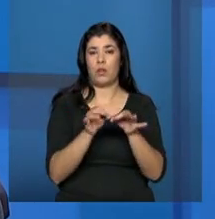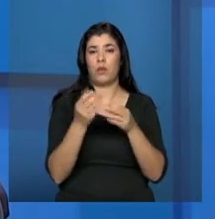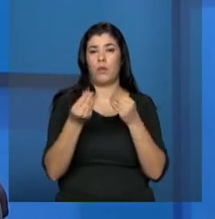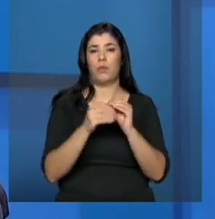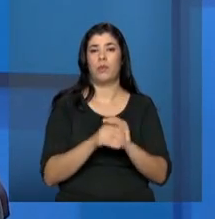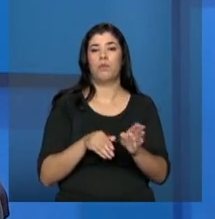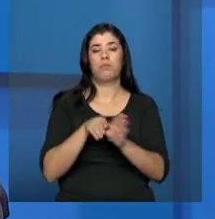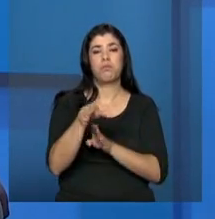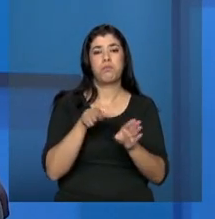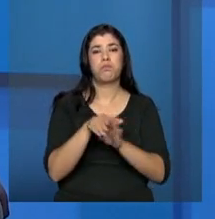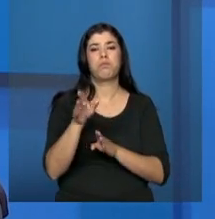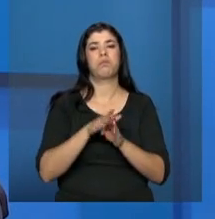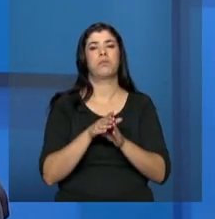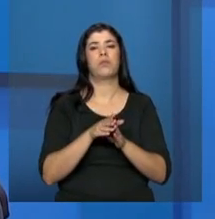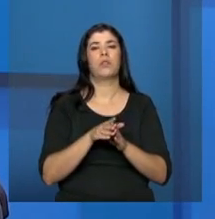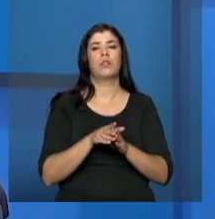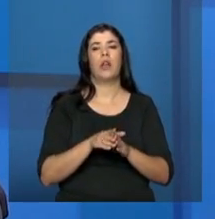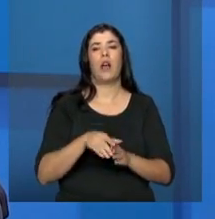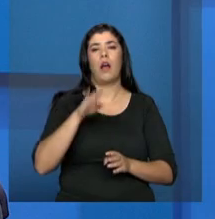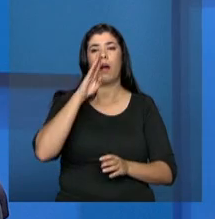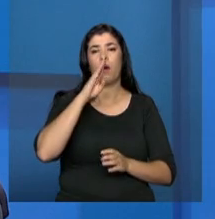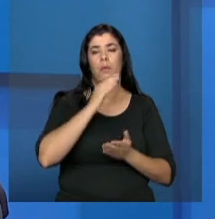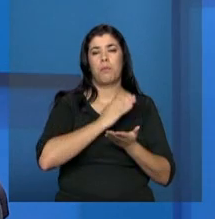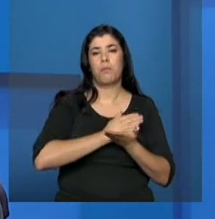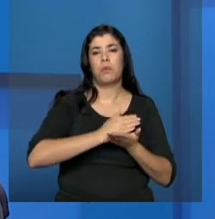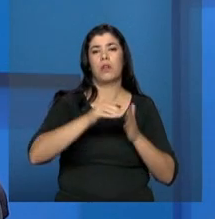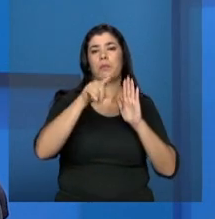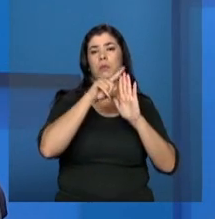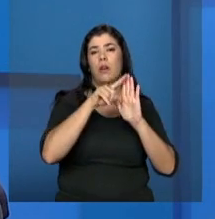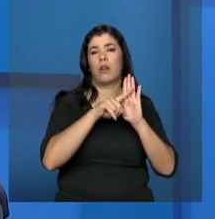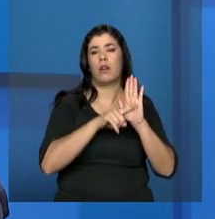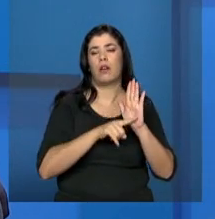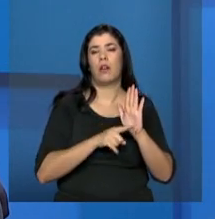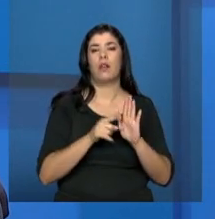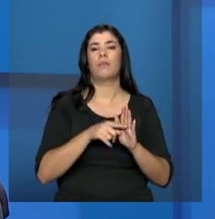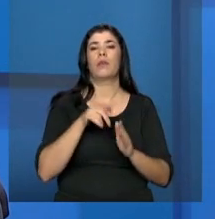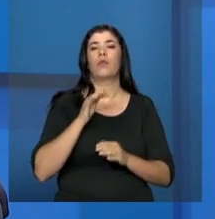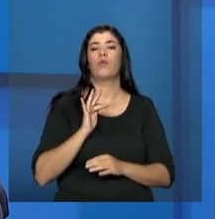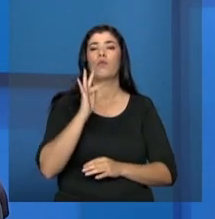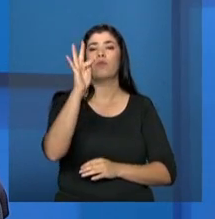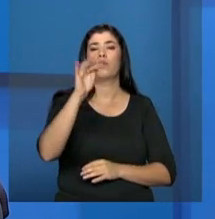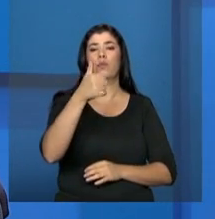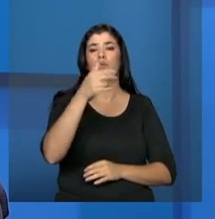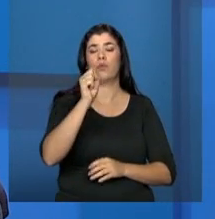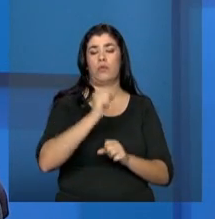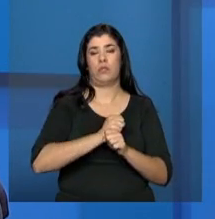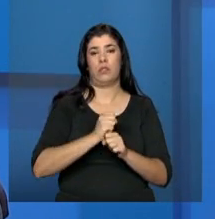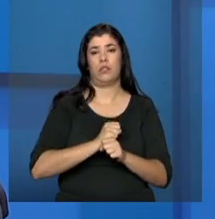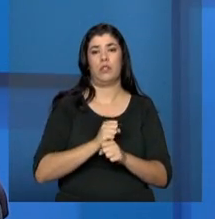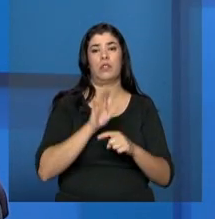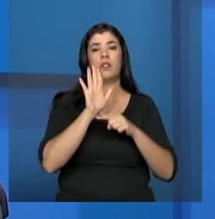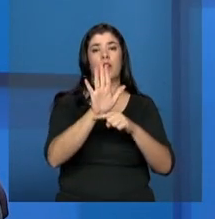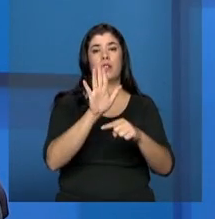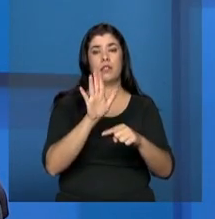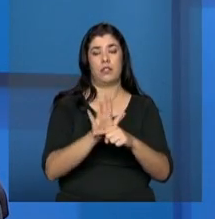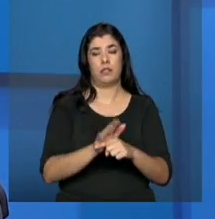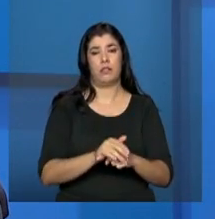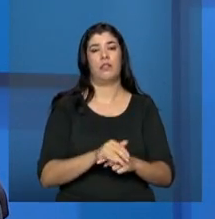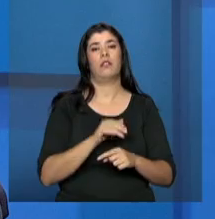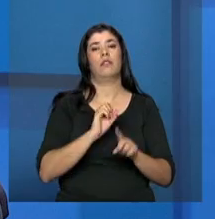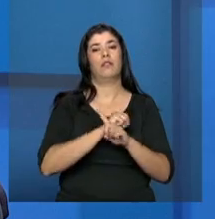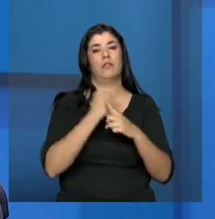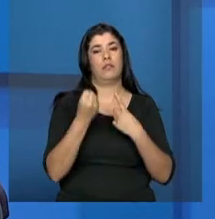princípios e diretrizes para um plano decenal, prevendo aí a assistência social até 2026.